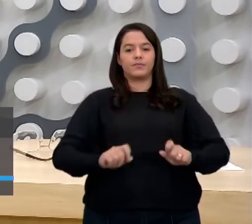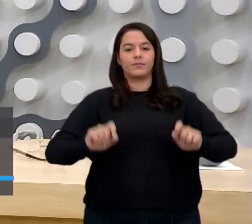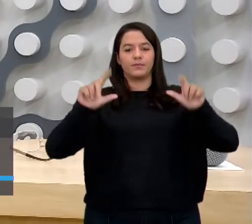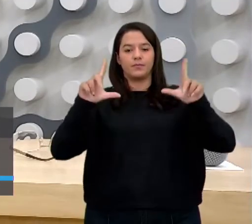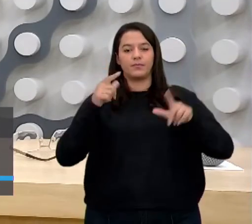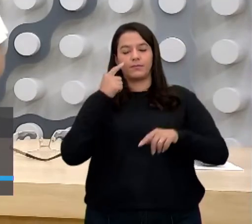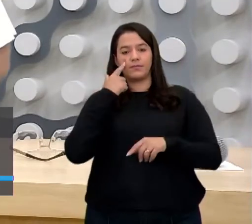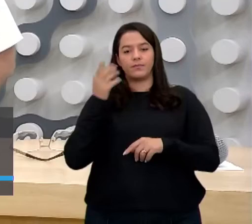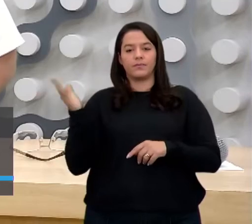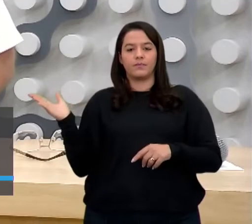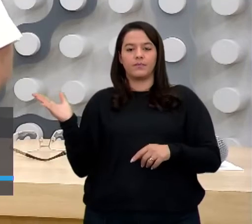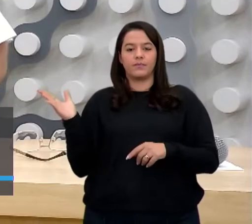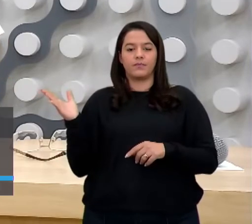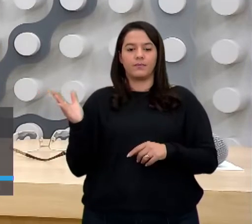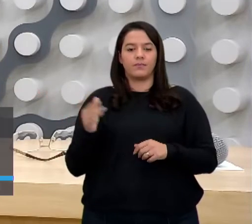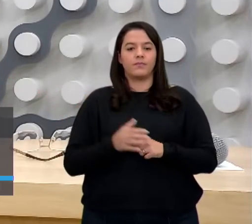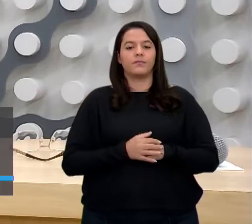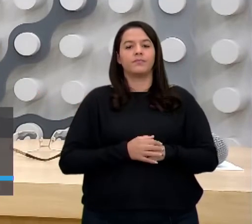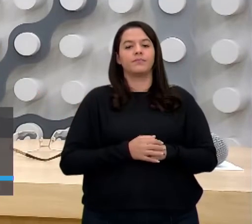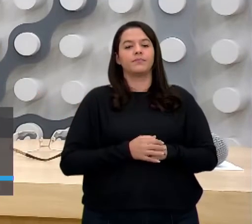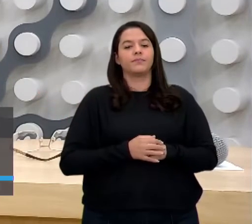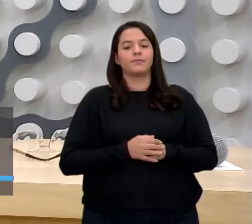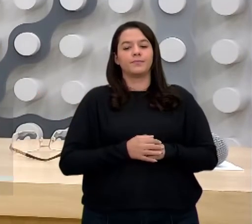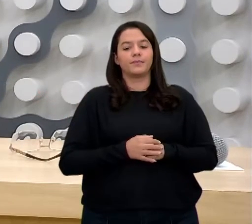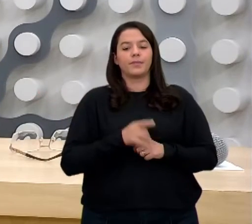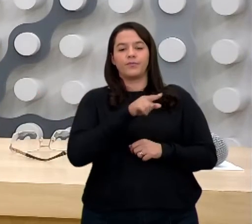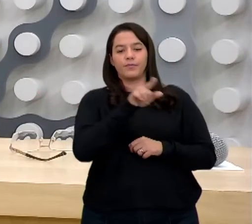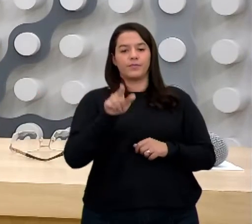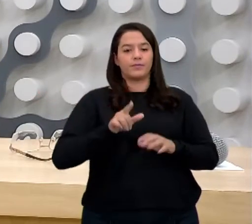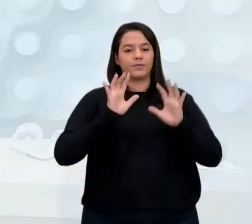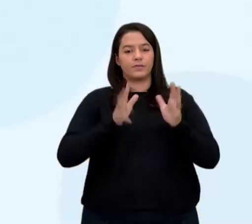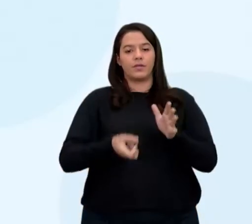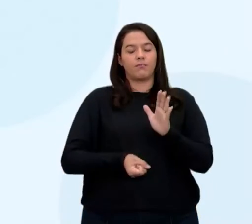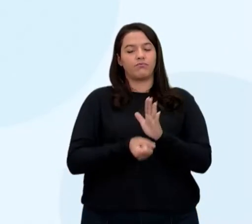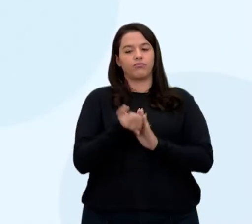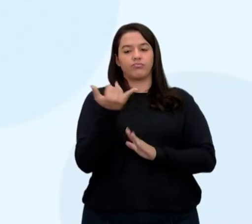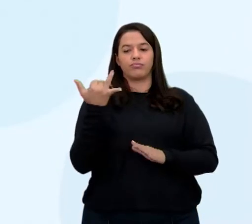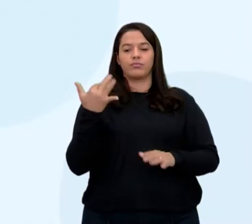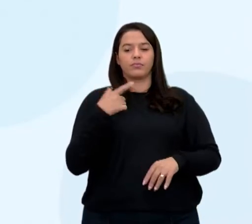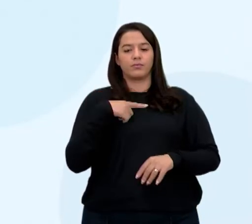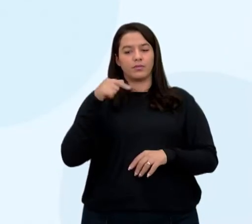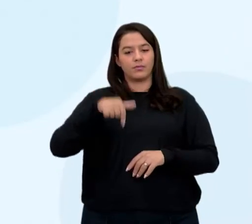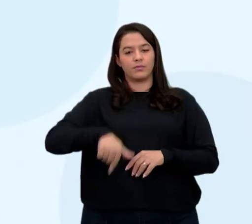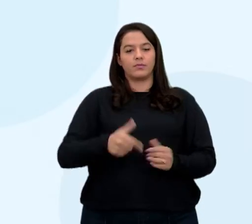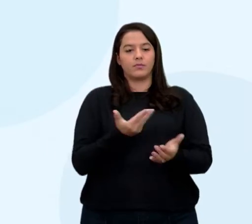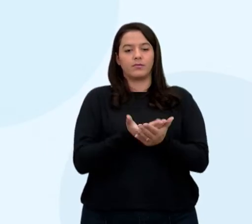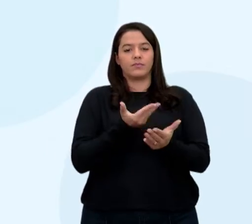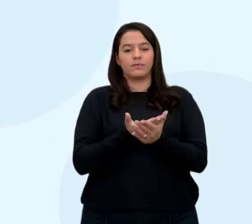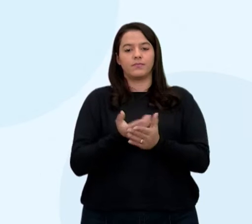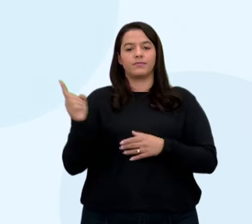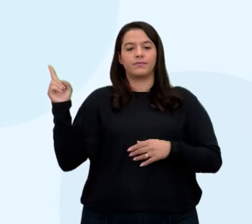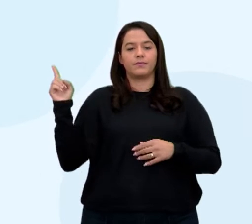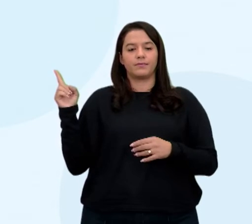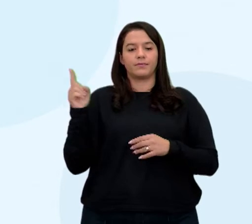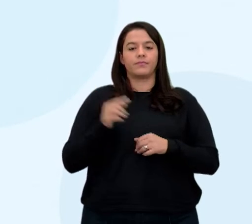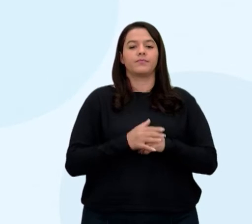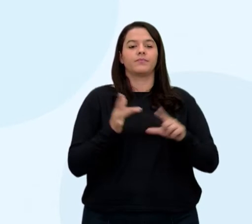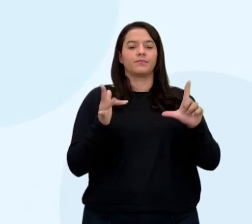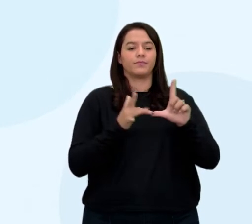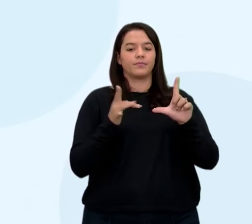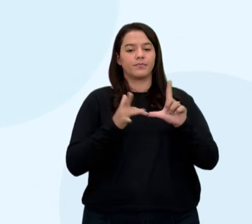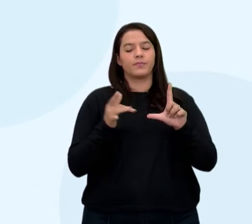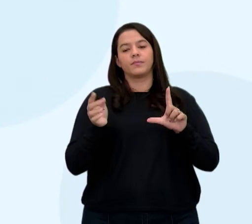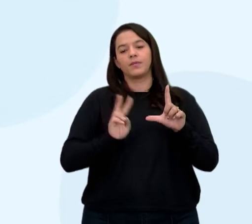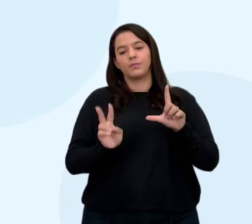na tela esse site. Vocês já estão habituados a ver esse site. já usei umas duas, três vezes nas minhas aulas para mostrar lá os